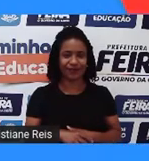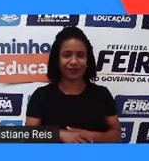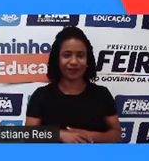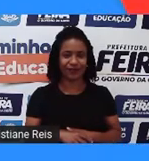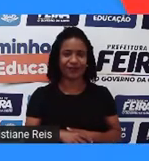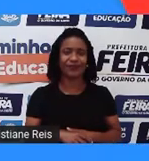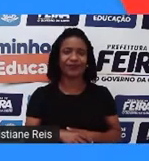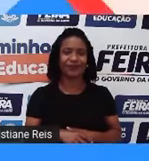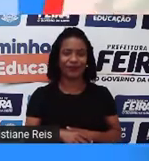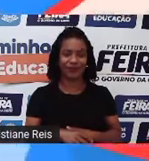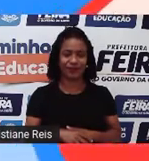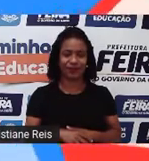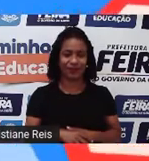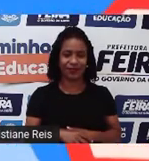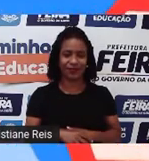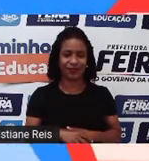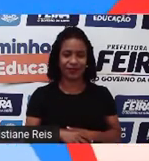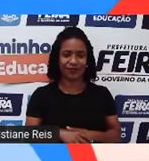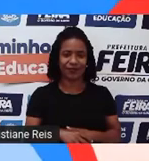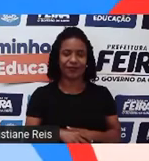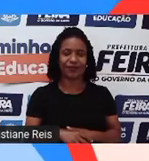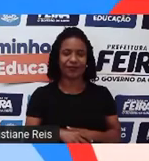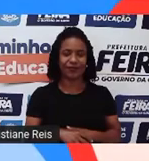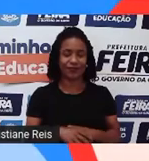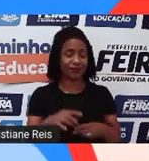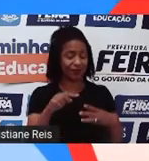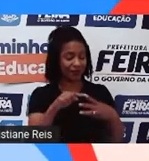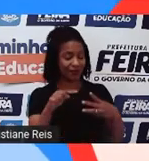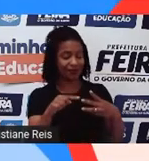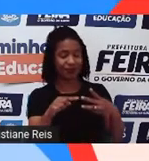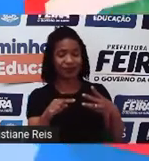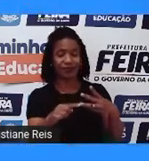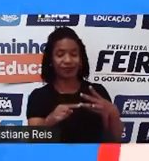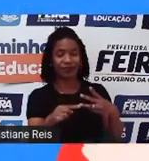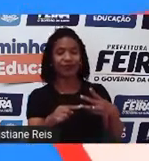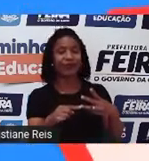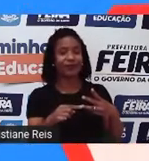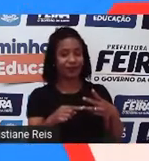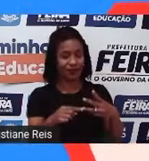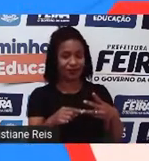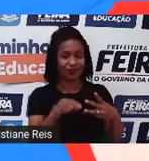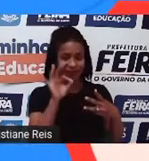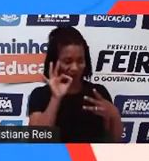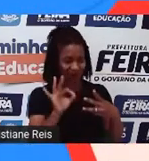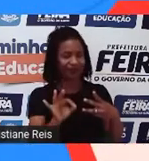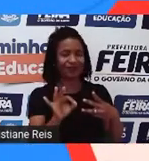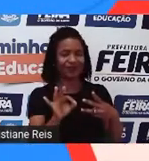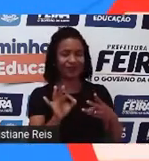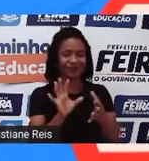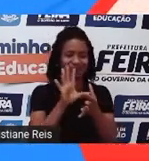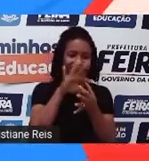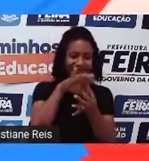checkmark, or, thumbs up, of course, greenlock.